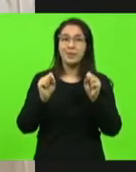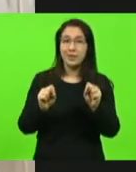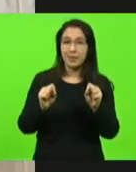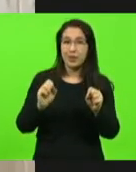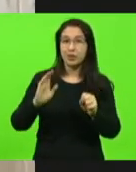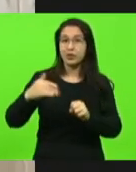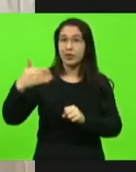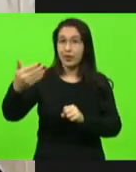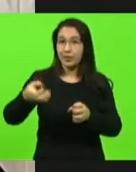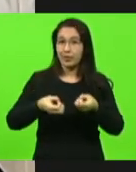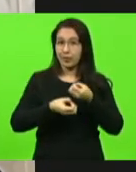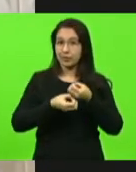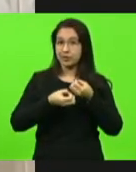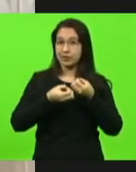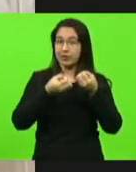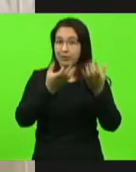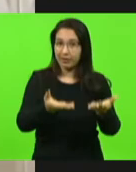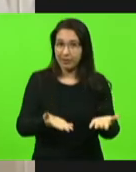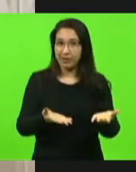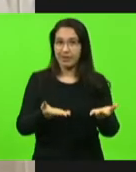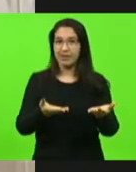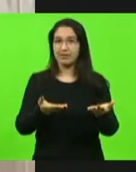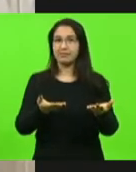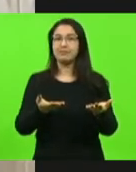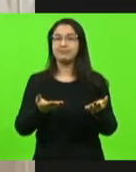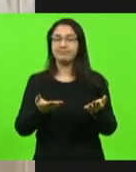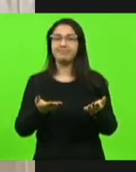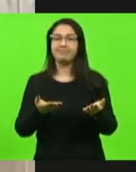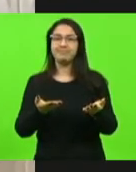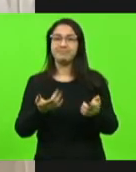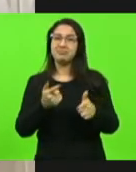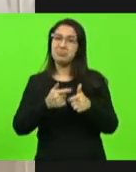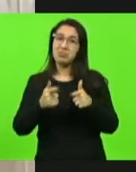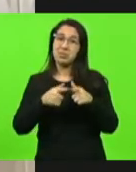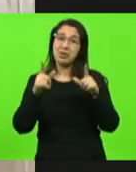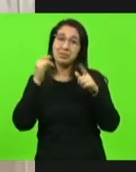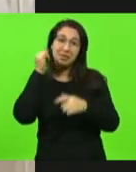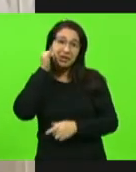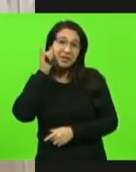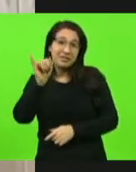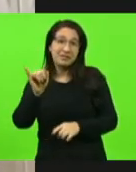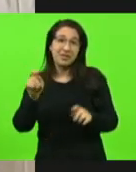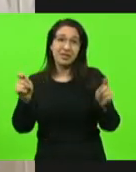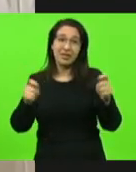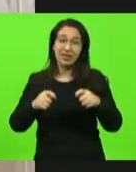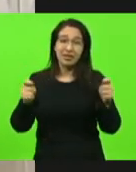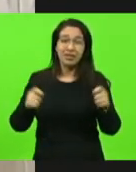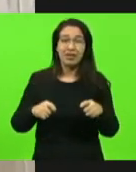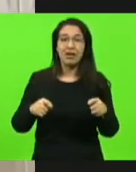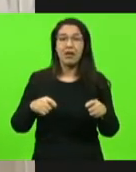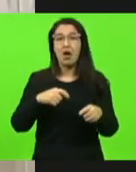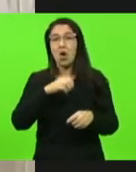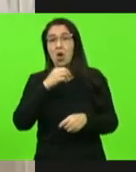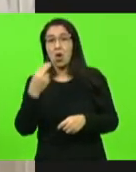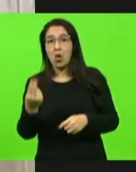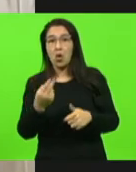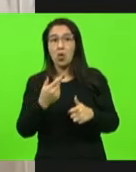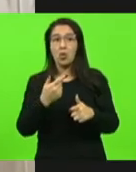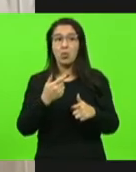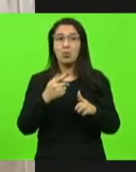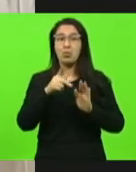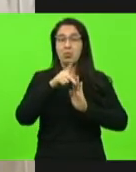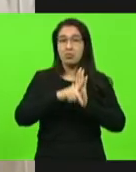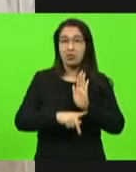entregar ele sem maiores problemas, sem intervir no conteúdo do projeto. Mas, no entanto,